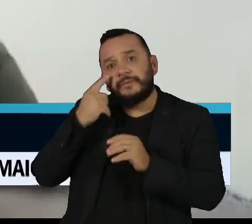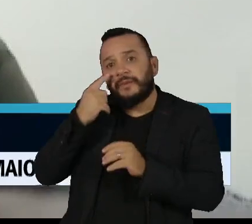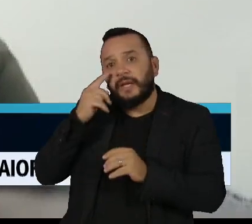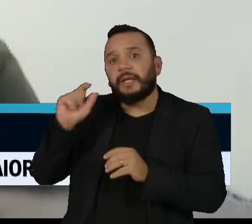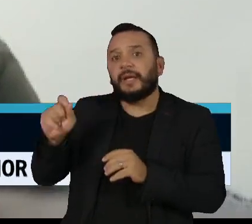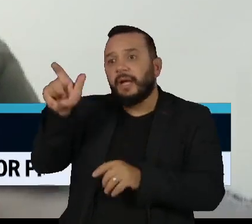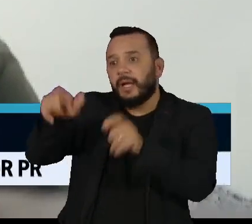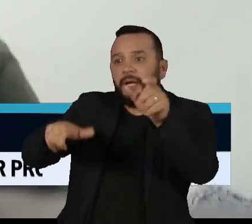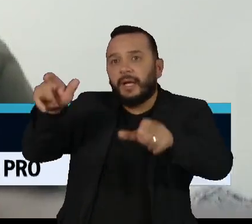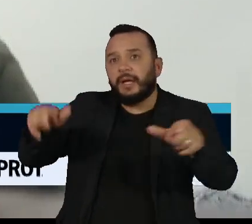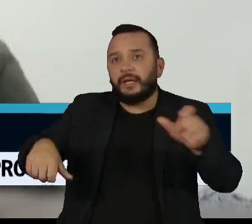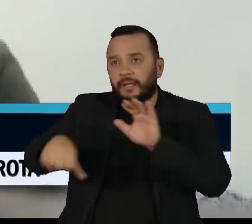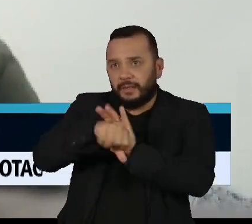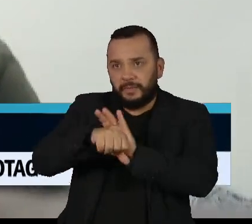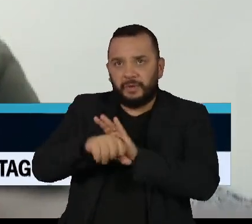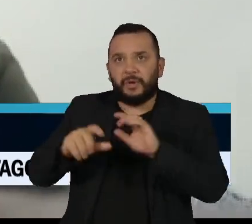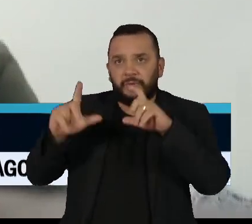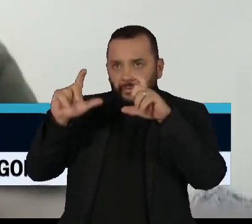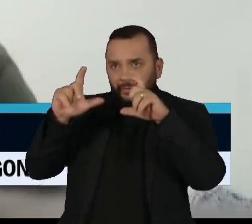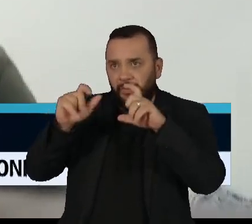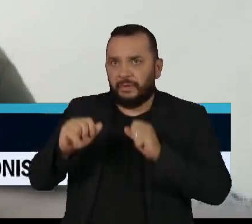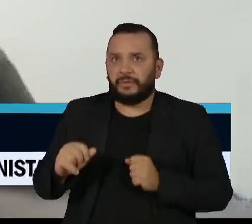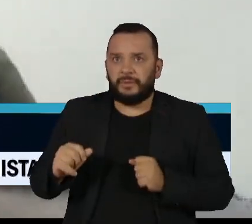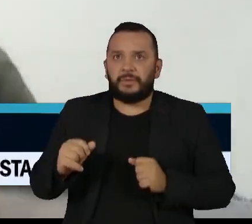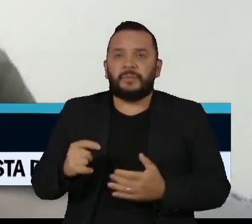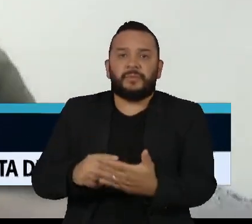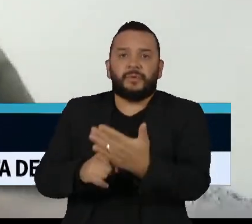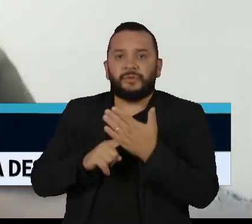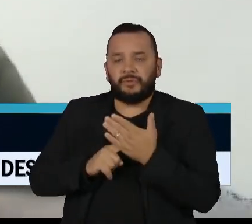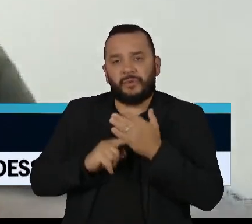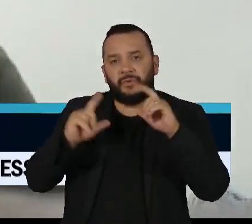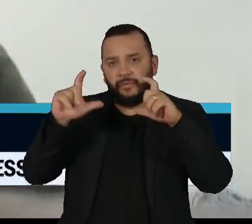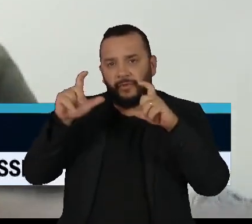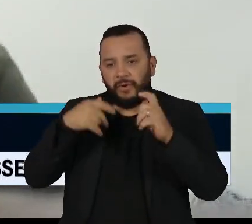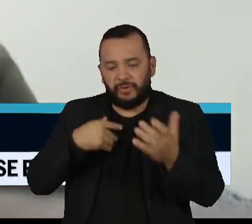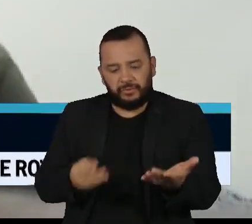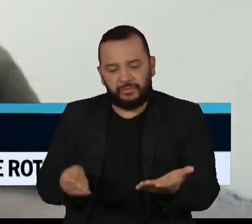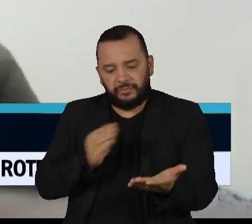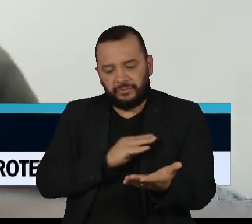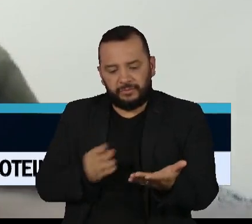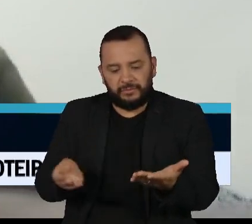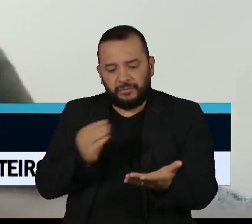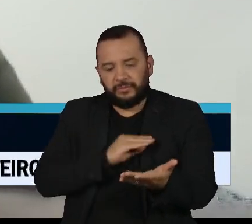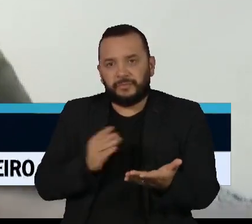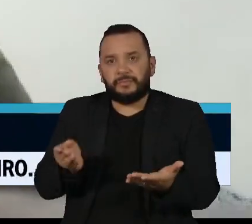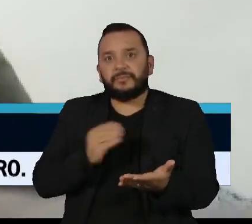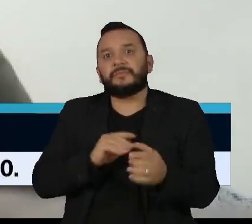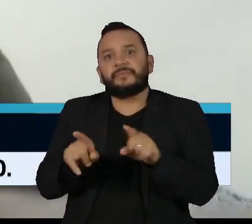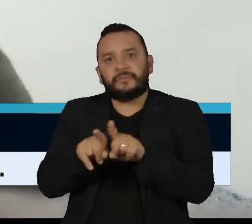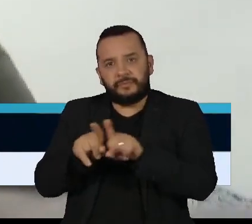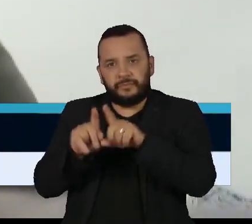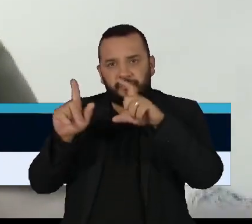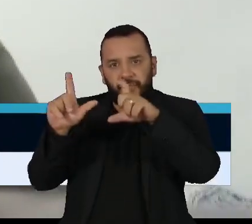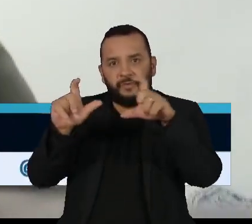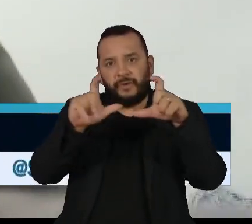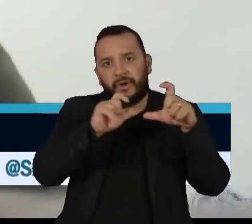criminosos por fotos. Eles nos mostraram muitas fotos e também fotos em redes sociais.